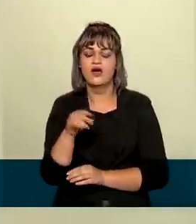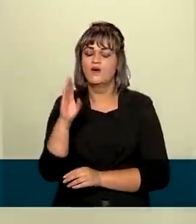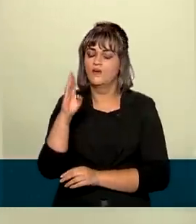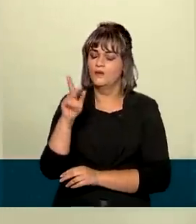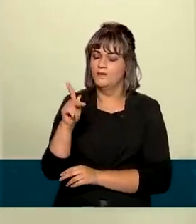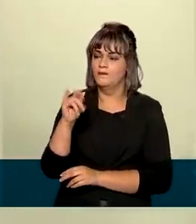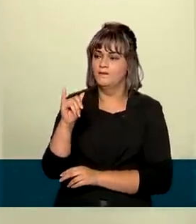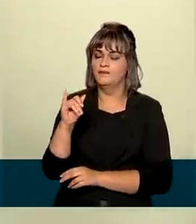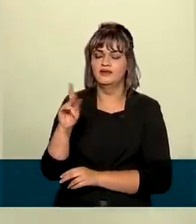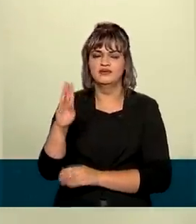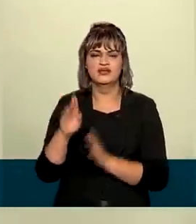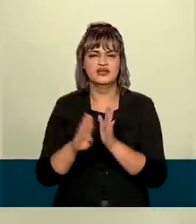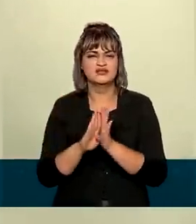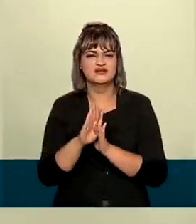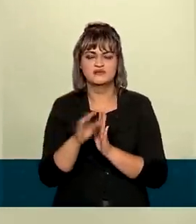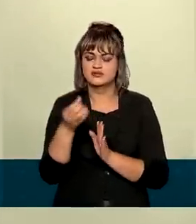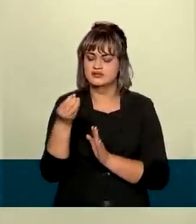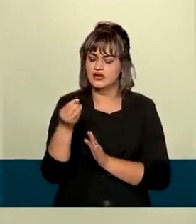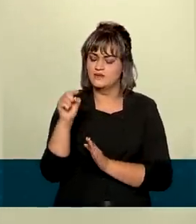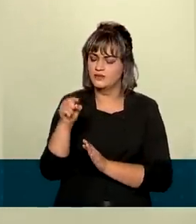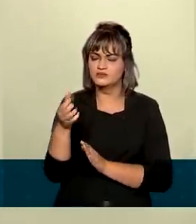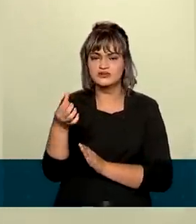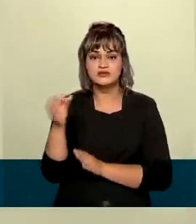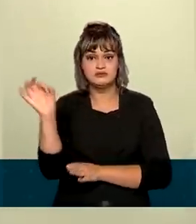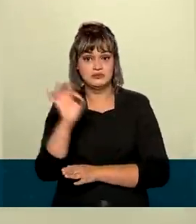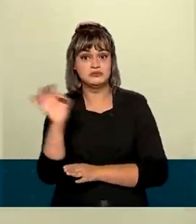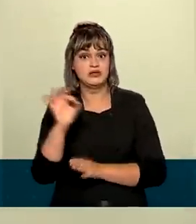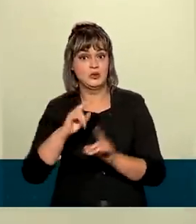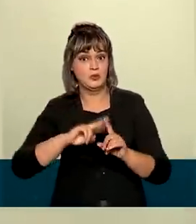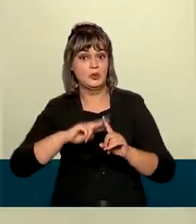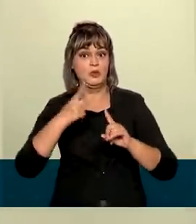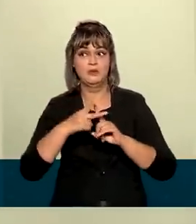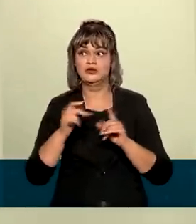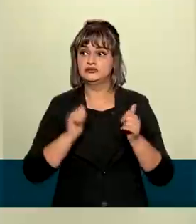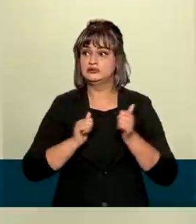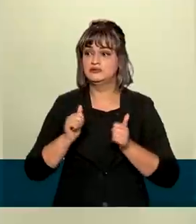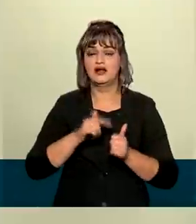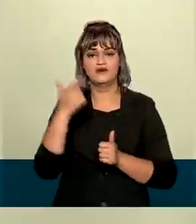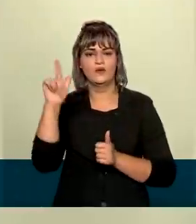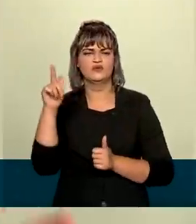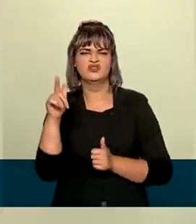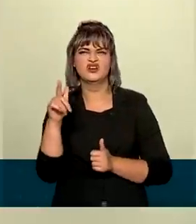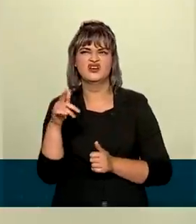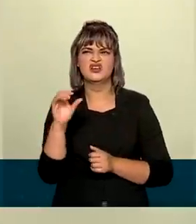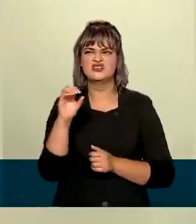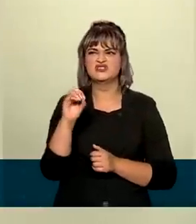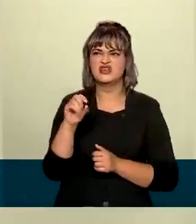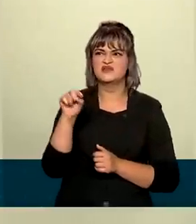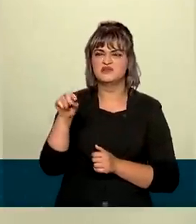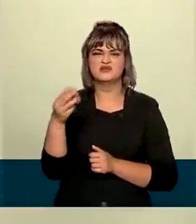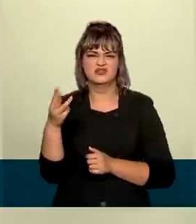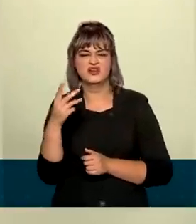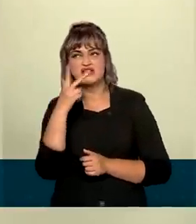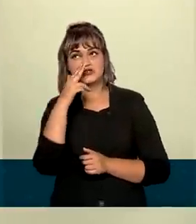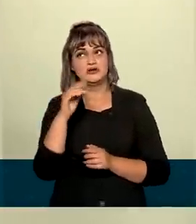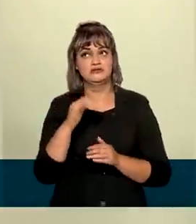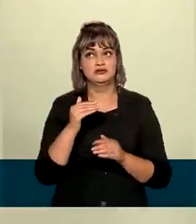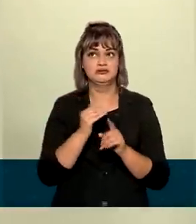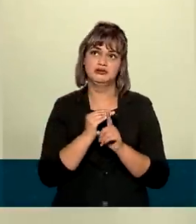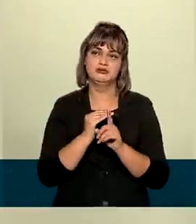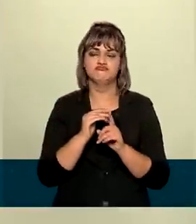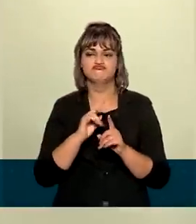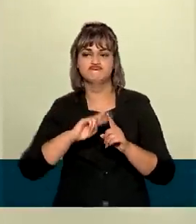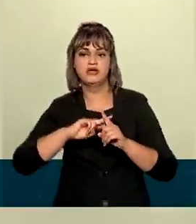julho 0,6%, quase o dobro da expectativa dos agentes de mercado, que era alguma coisa entre 0,3% e 0,4%.